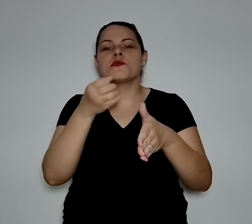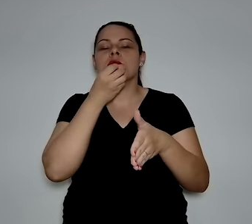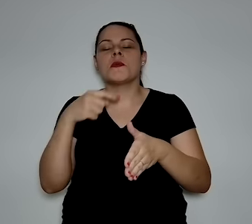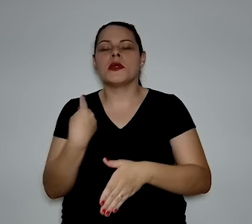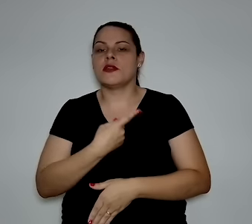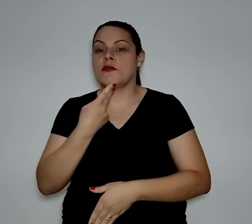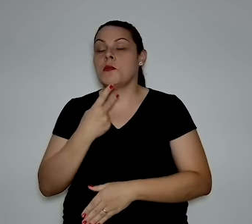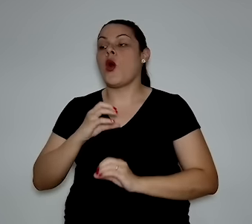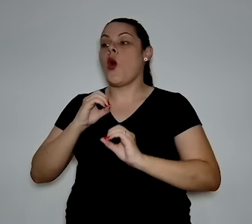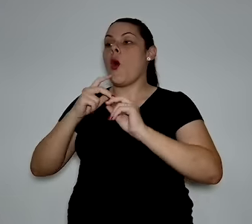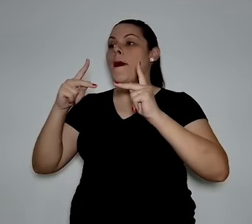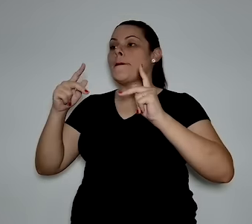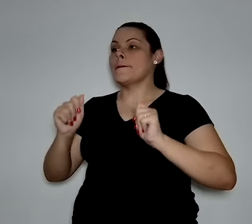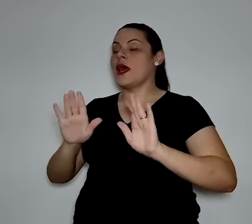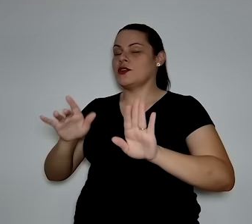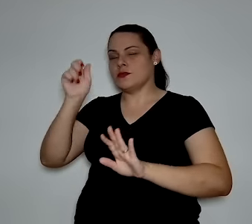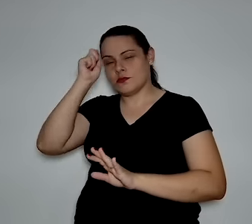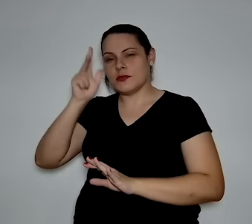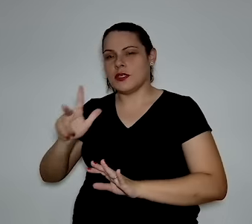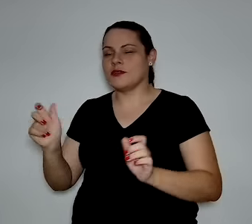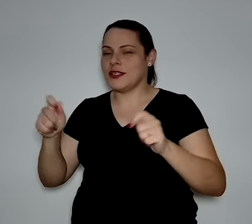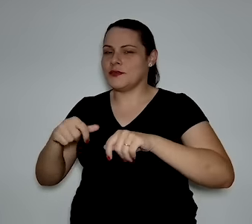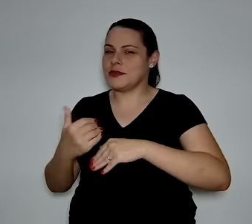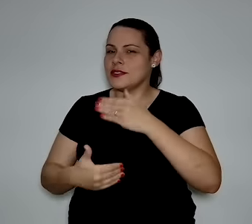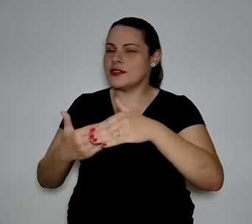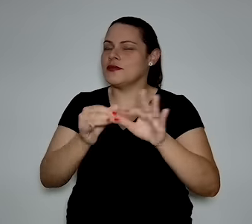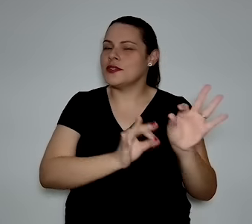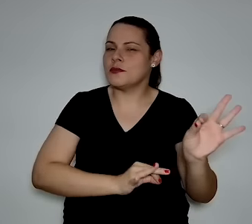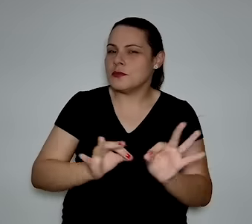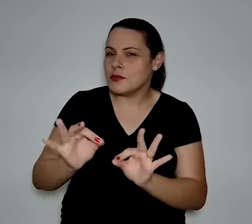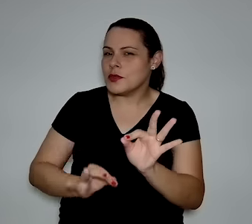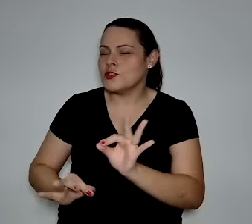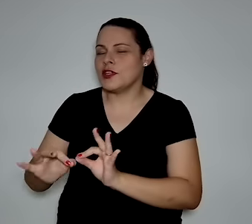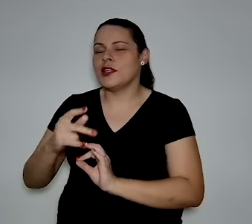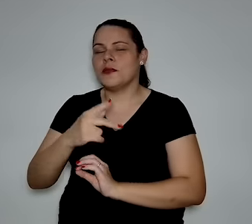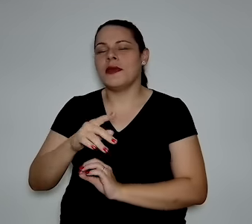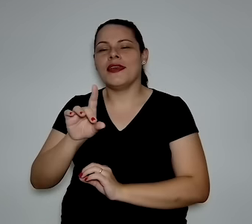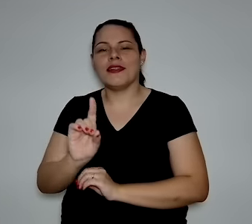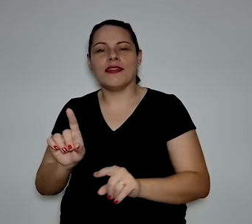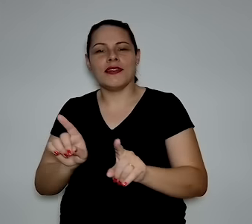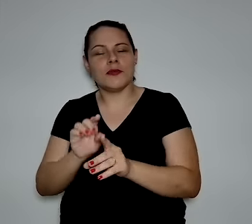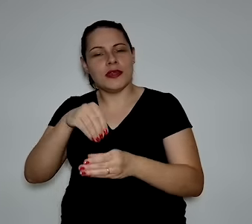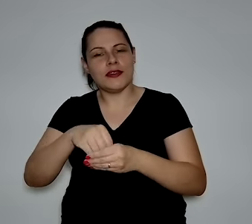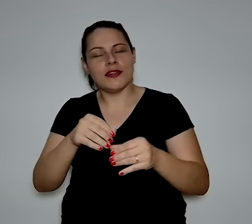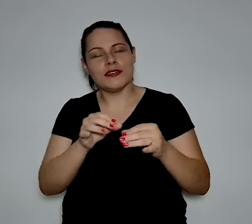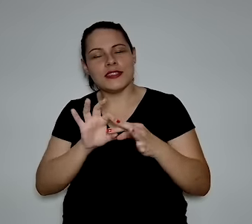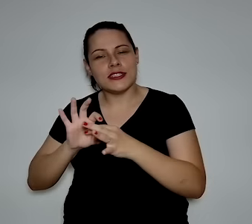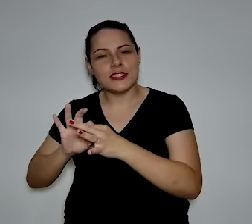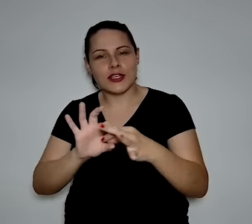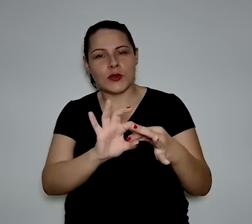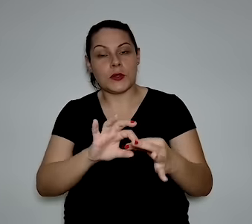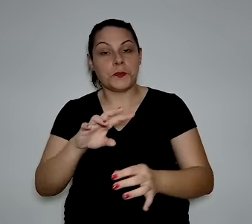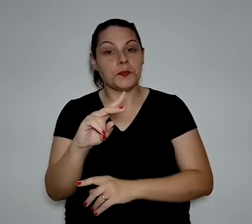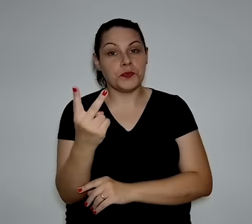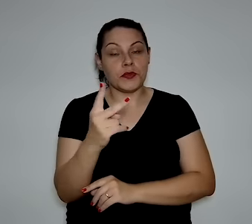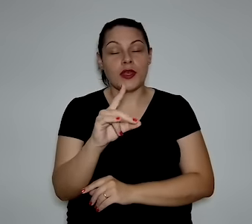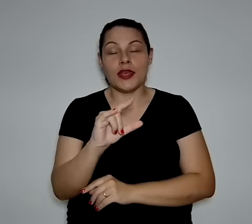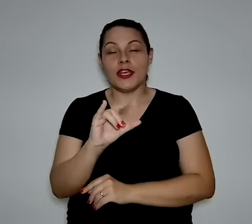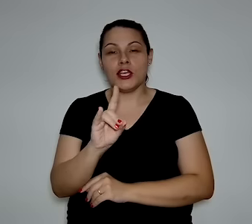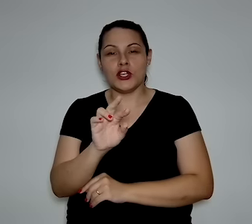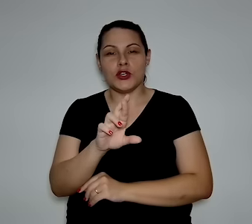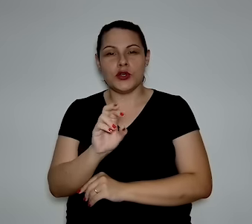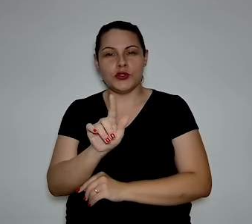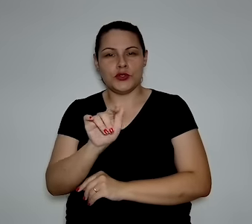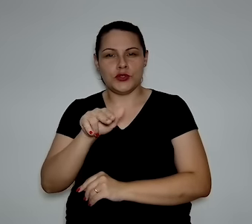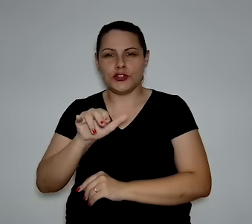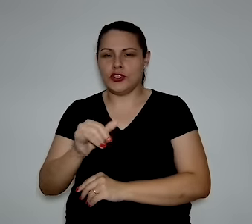direcionamento. Opa, a gente já tem expertise em desenvolver projetos de PID nessa linha. O hidrogênio, ele